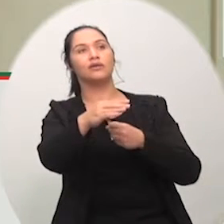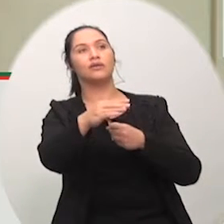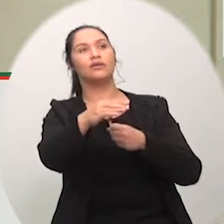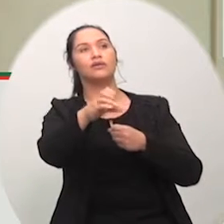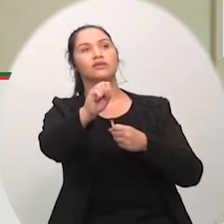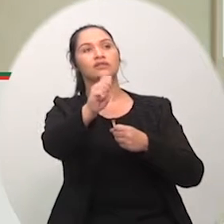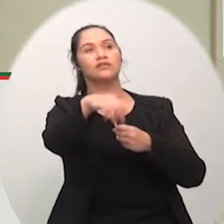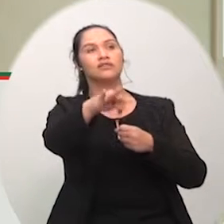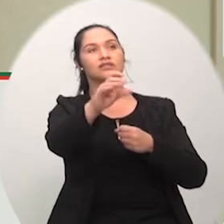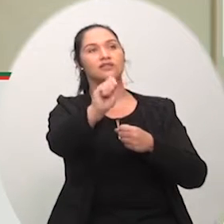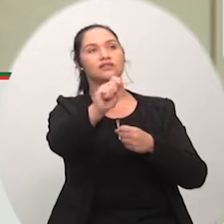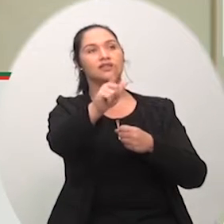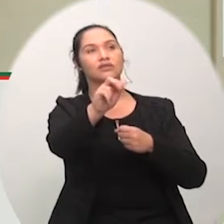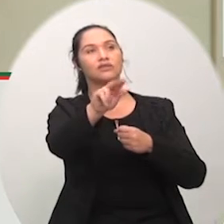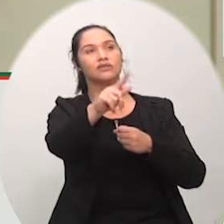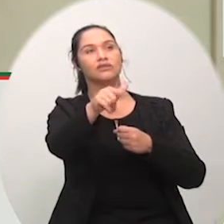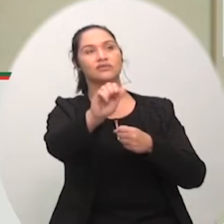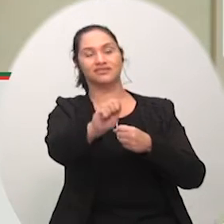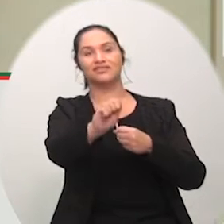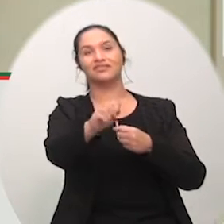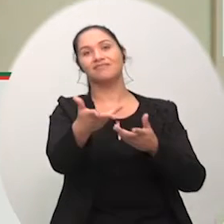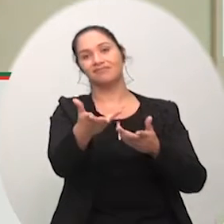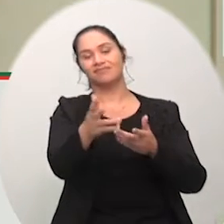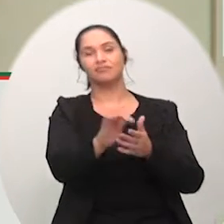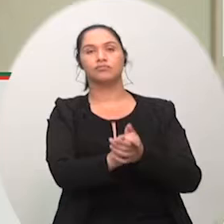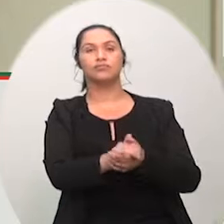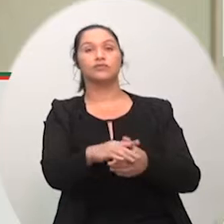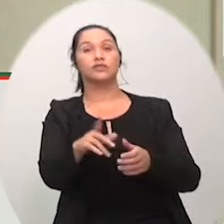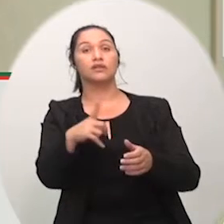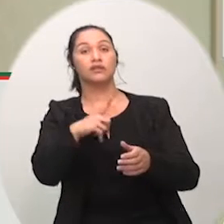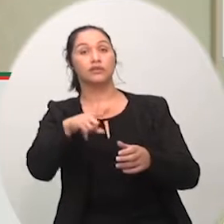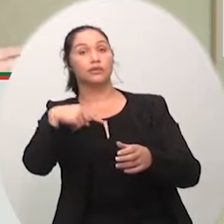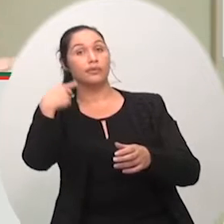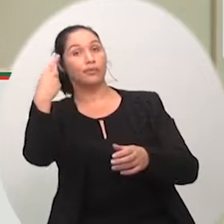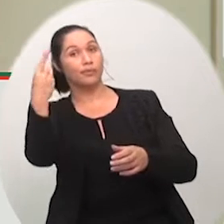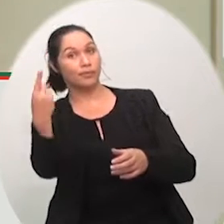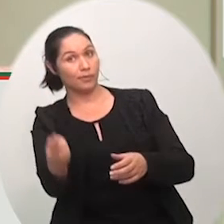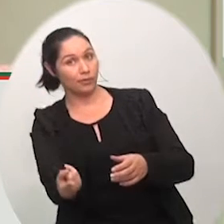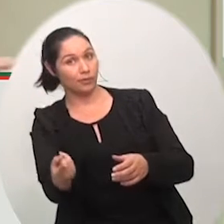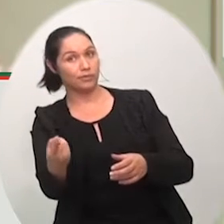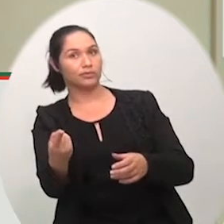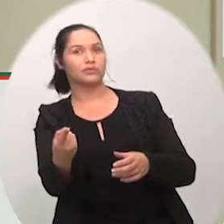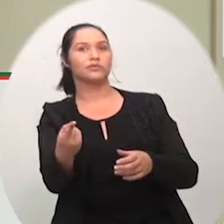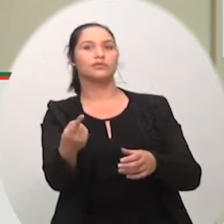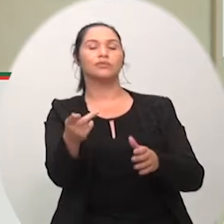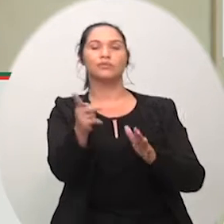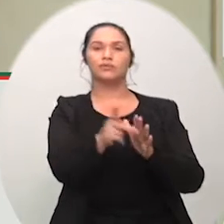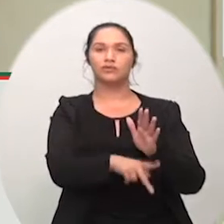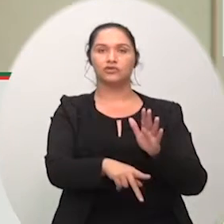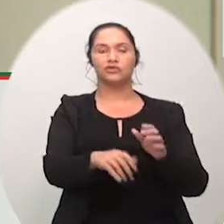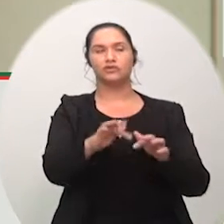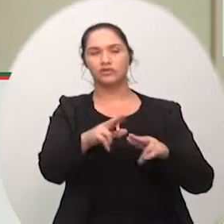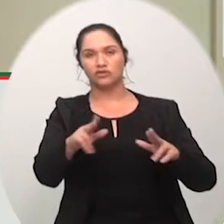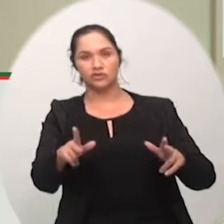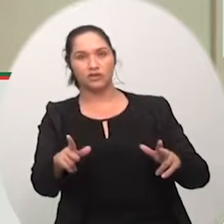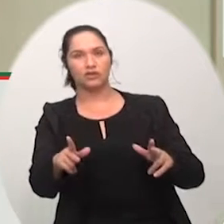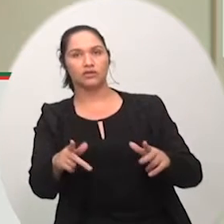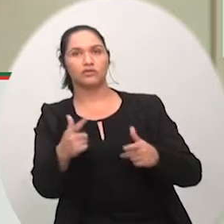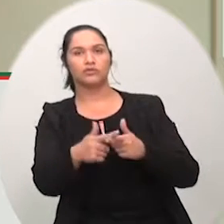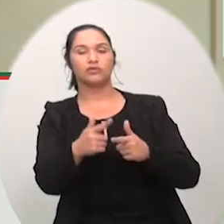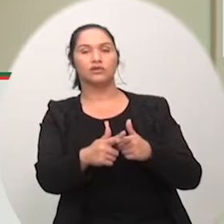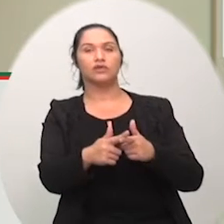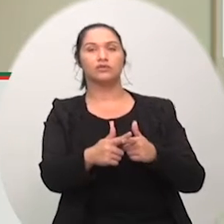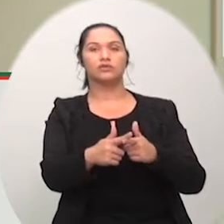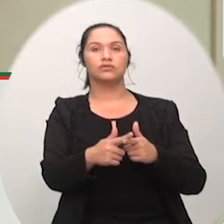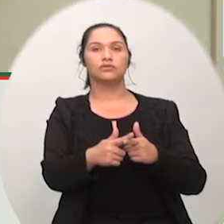vai funcionar um pouco diferente consta no projeto ele avisa porque o amarelinho quem entra na parada do amarelinho automaticamente já vai saber a linha que